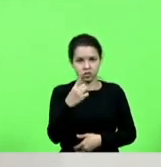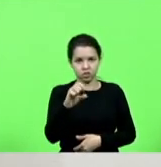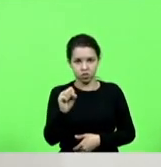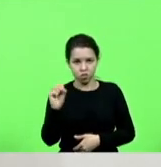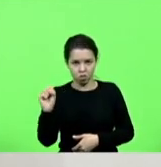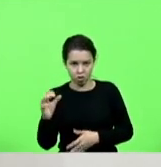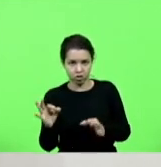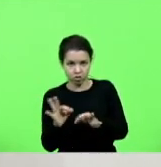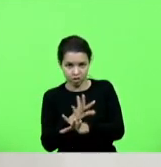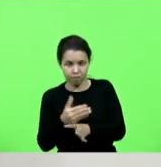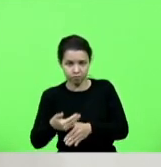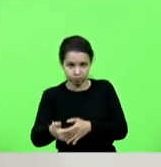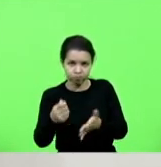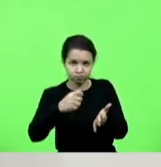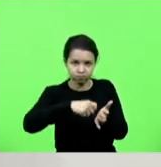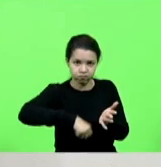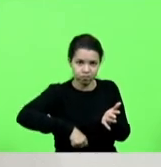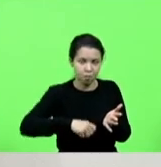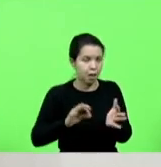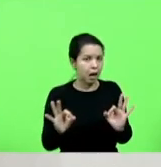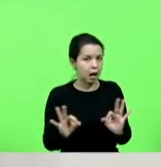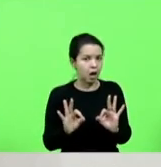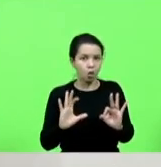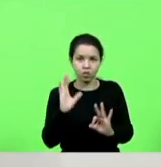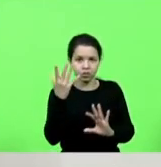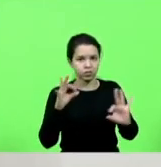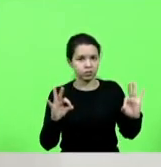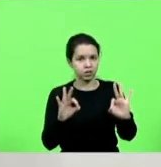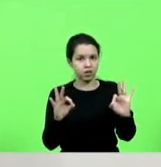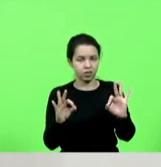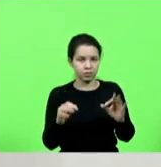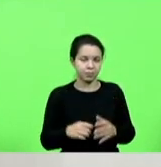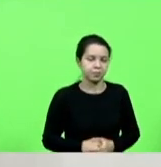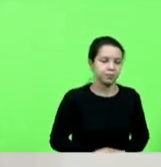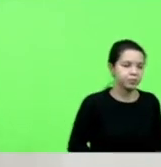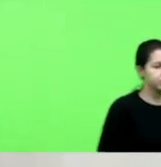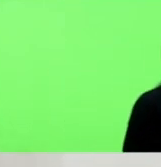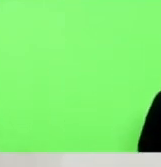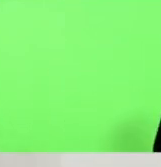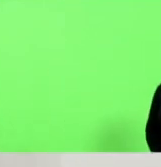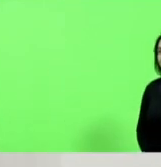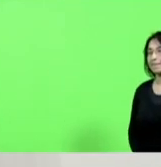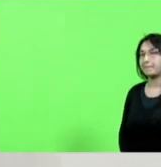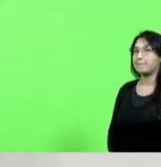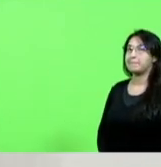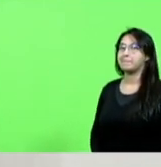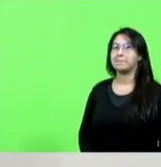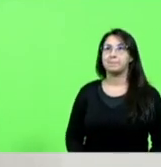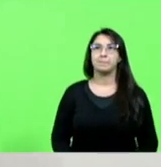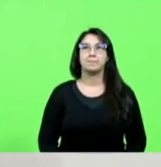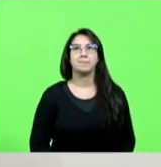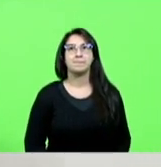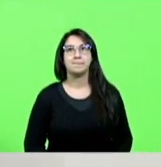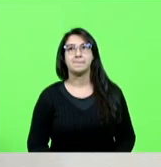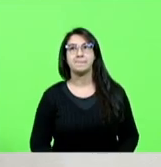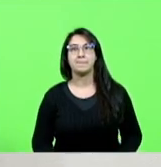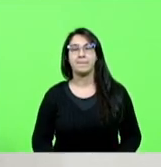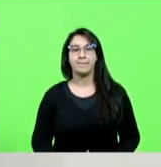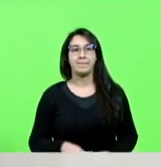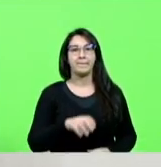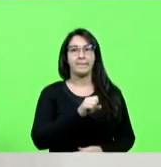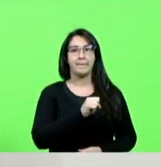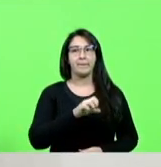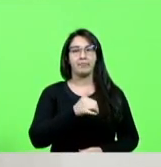e o negócio não acontece só foi o governo assumir que as coisas desse 68 lá de Blumenau não acontece